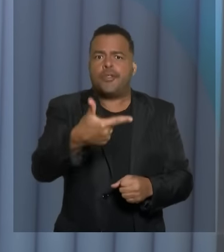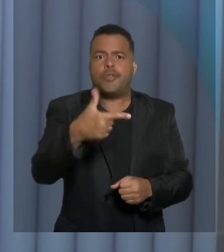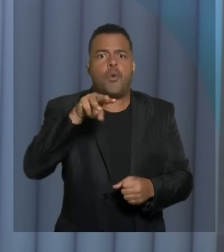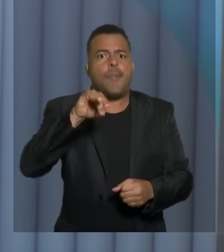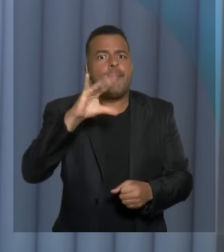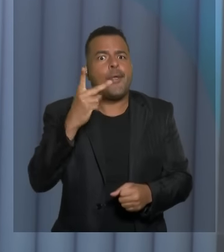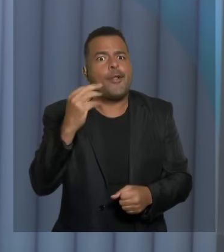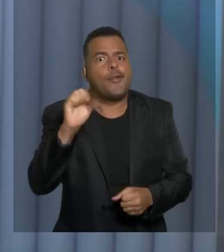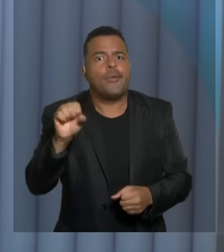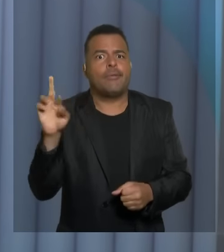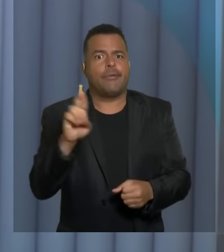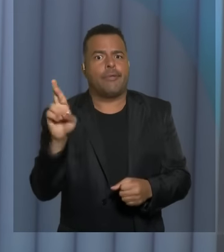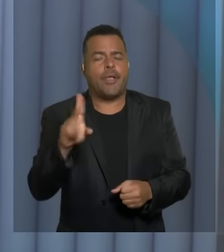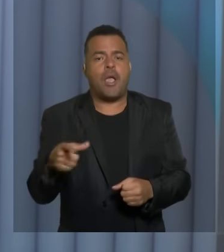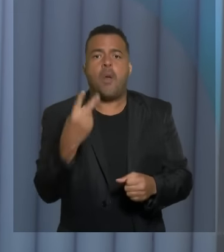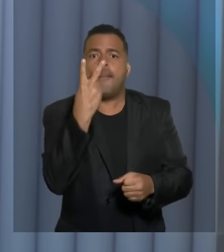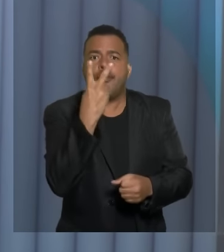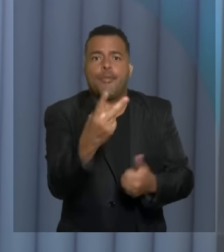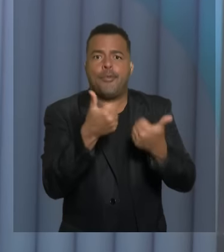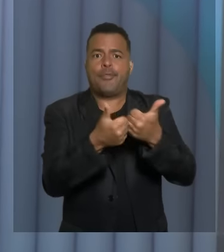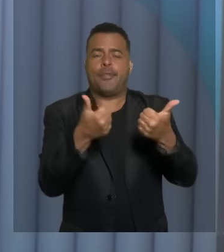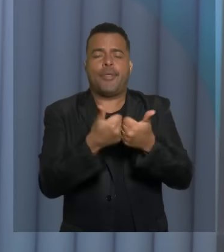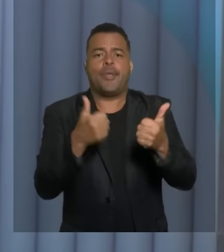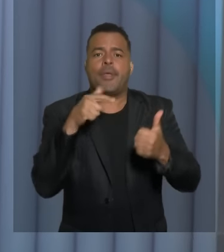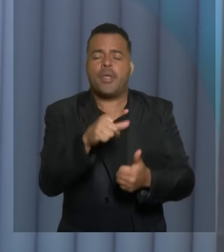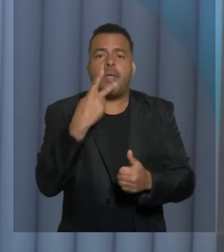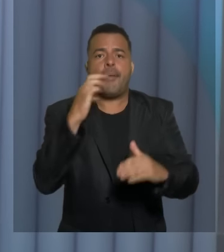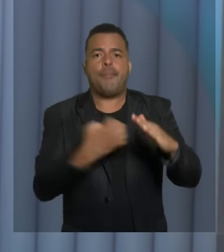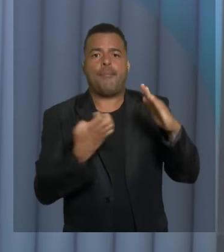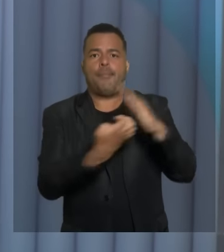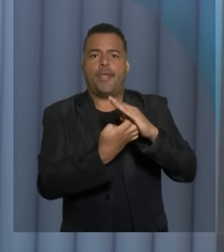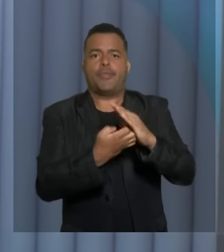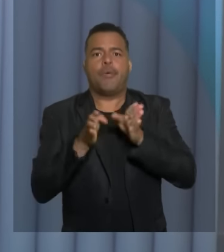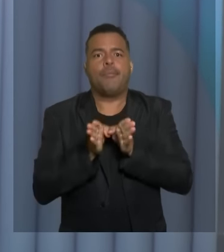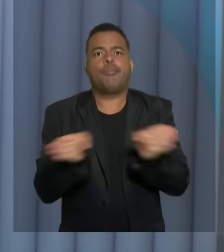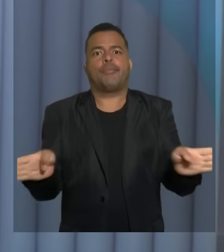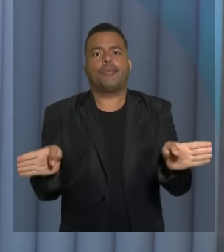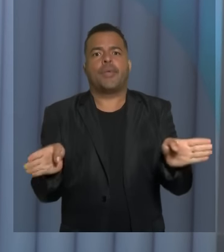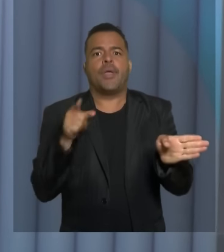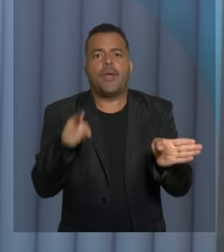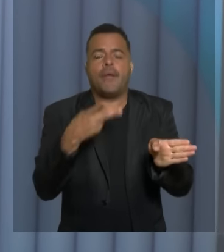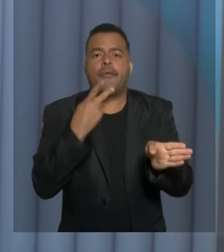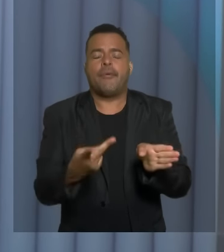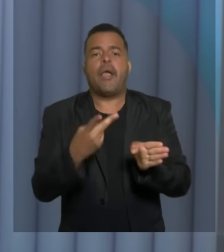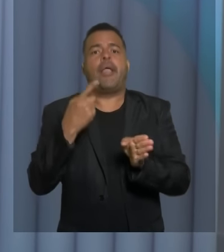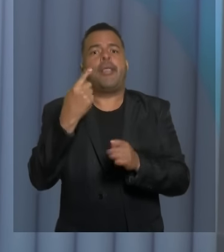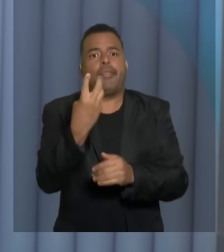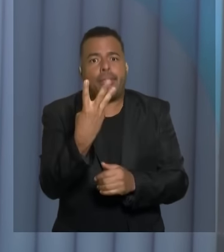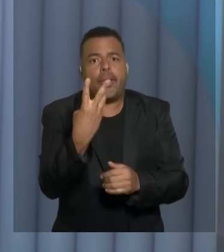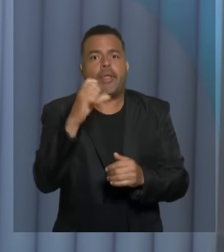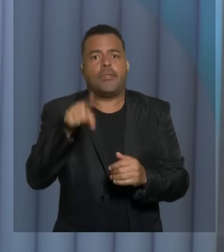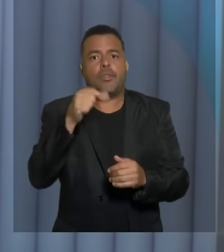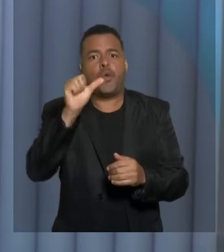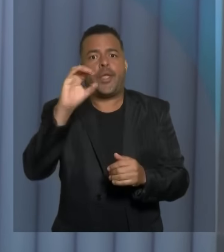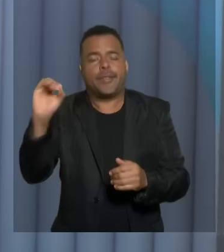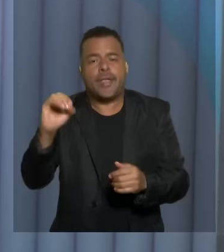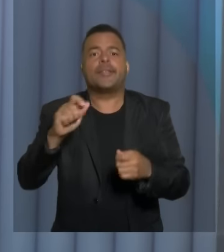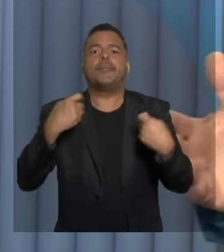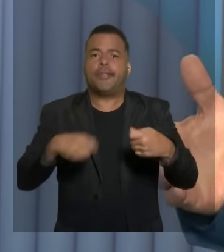reais para duas empresas de transporte na nossa cidade, cobra a tarifa de R$,80,